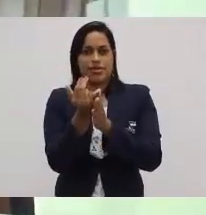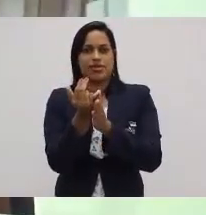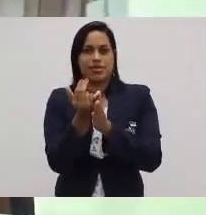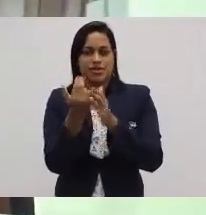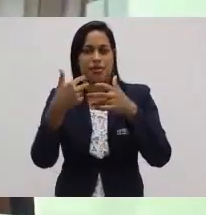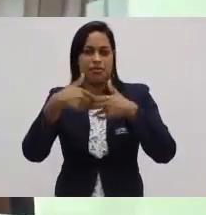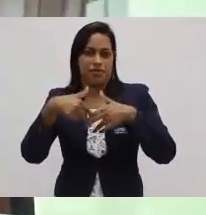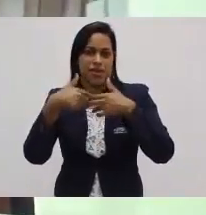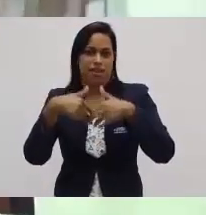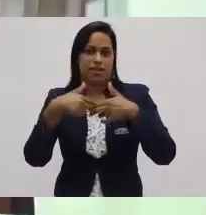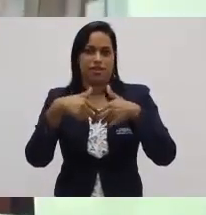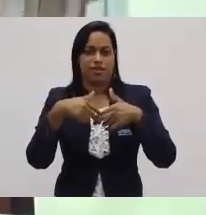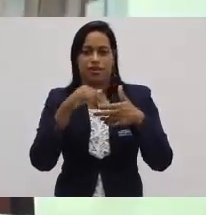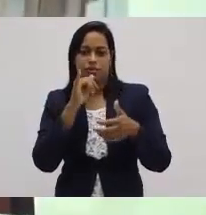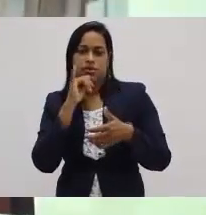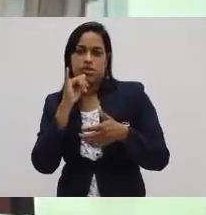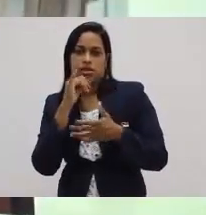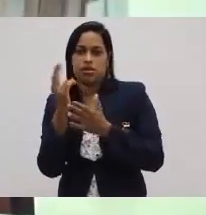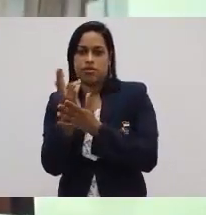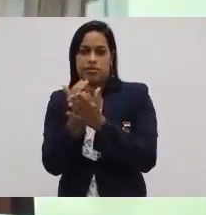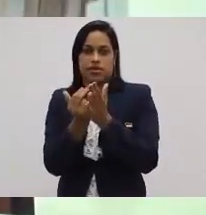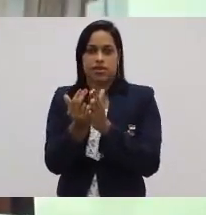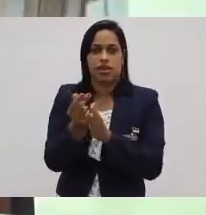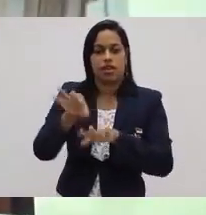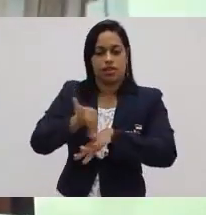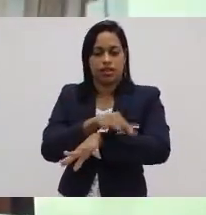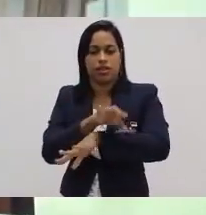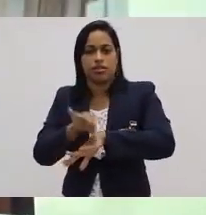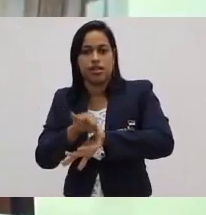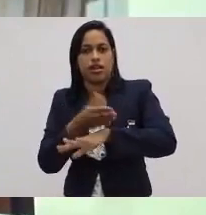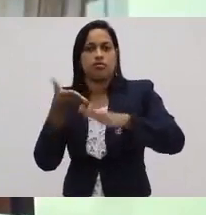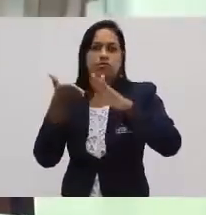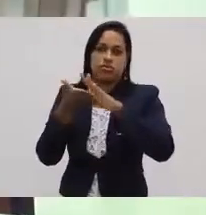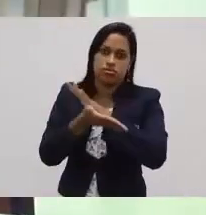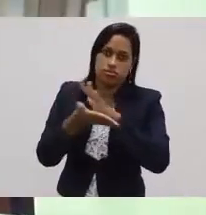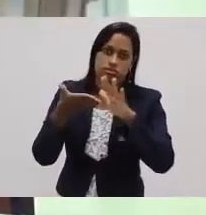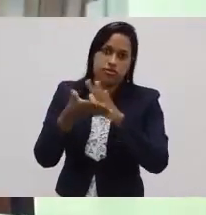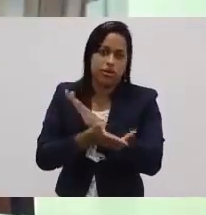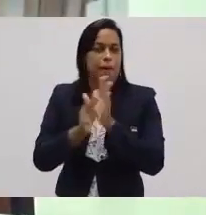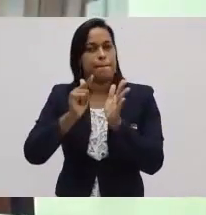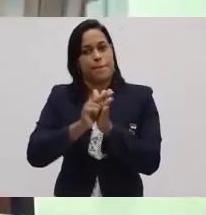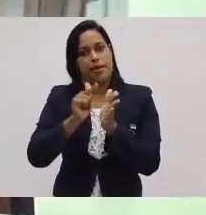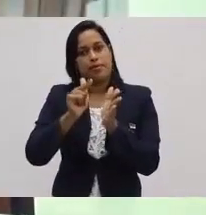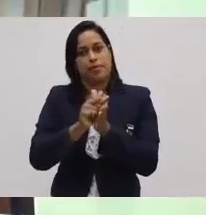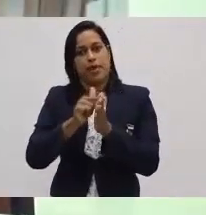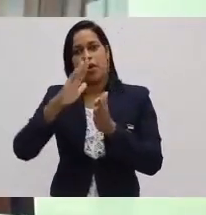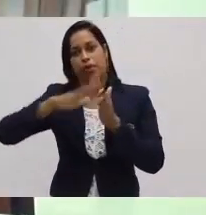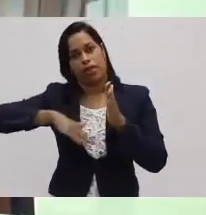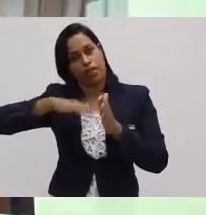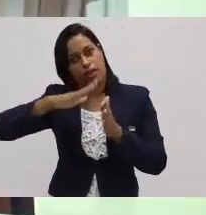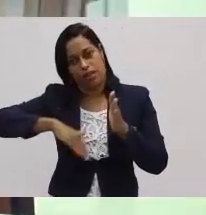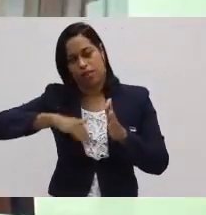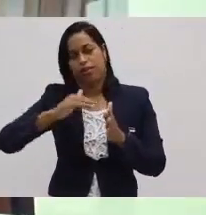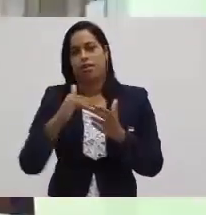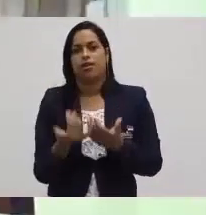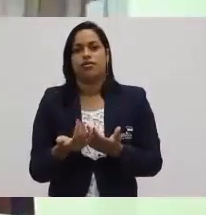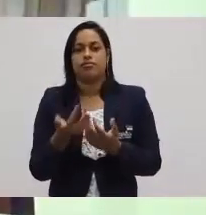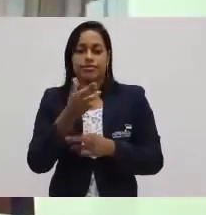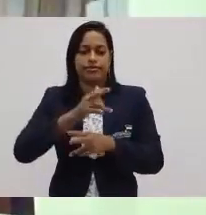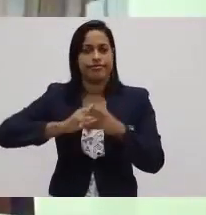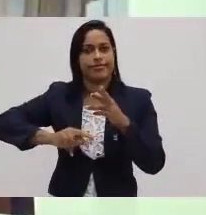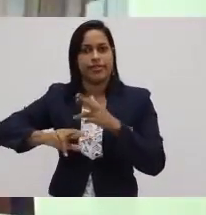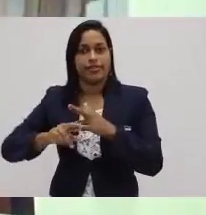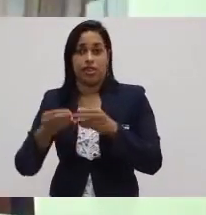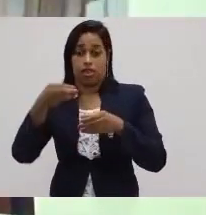seriam gráficos, designers, impressoras, papel, tinta. Dentro do